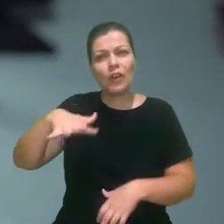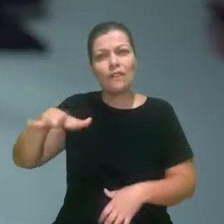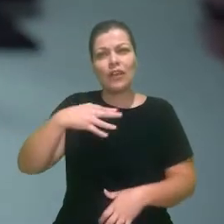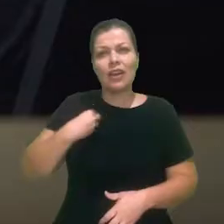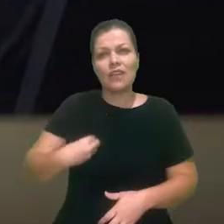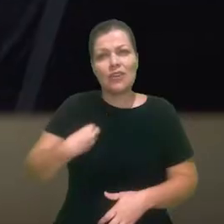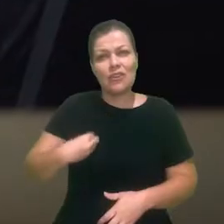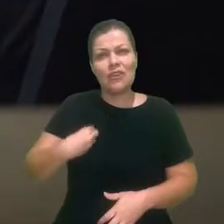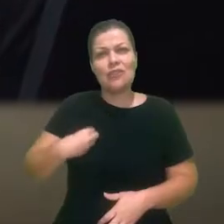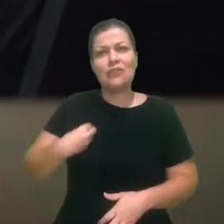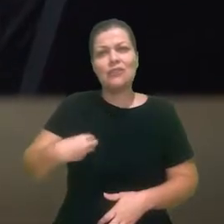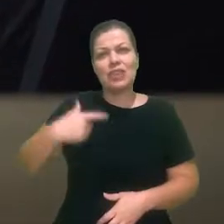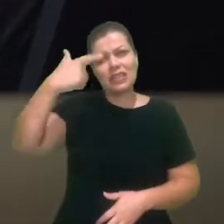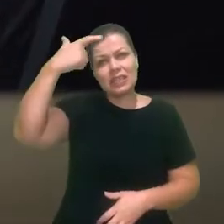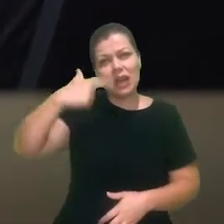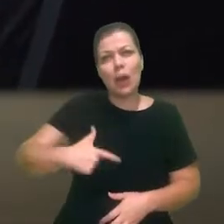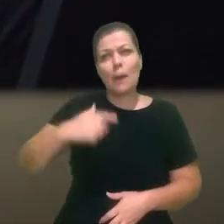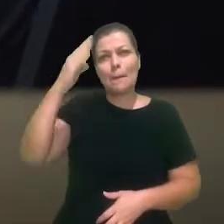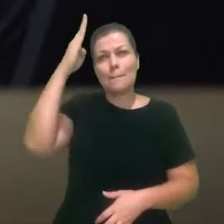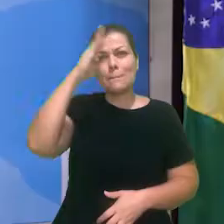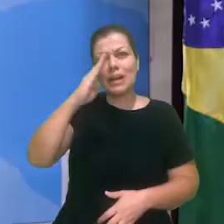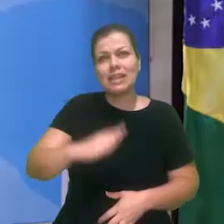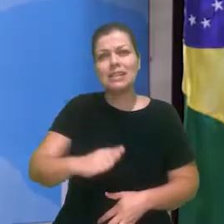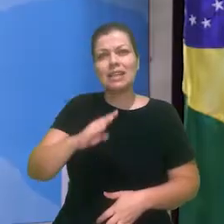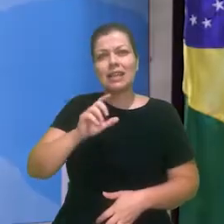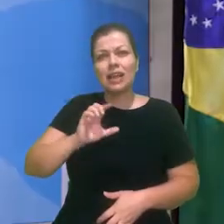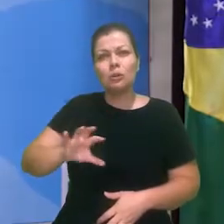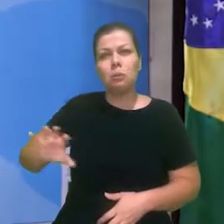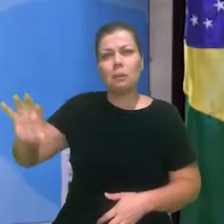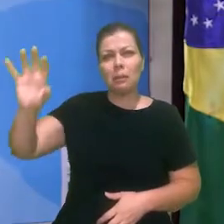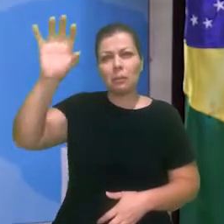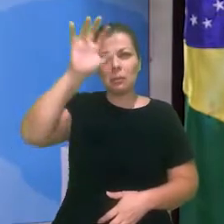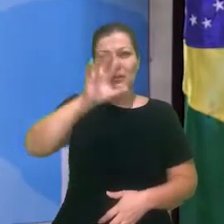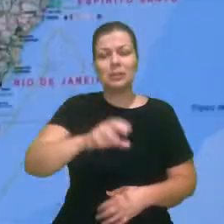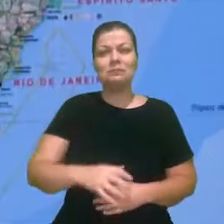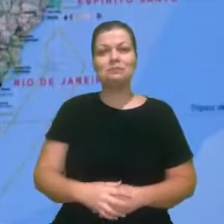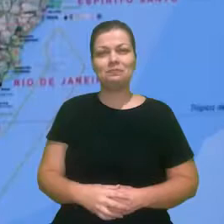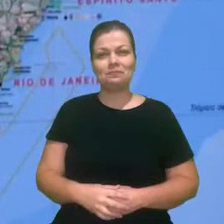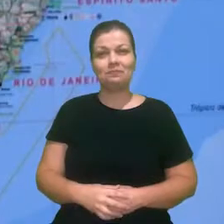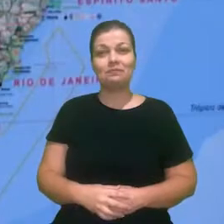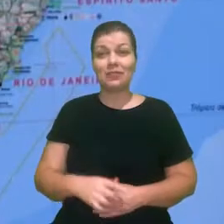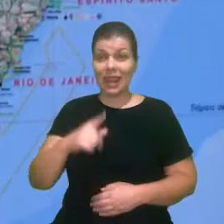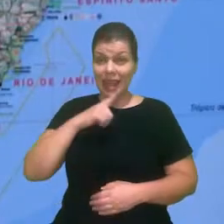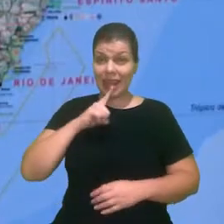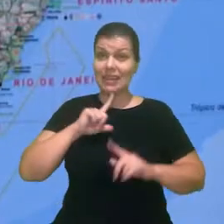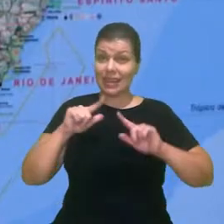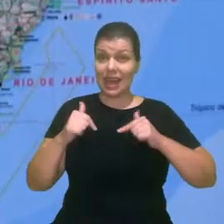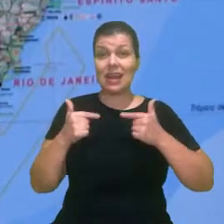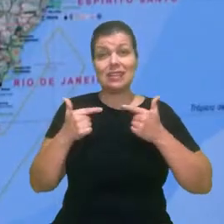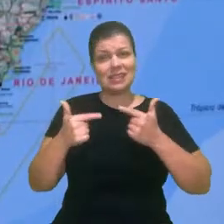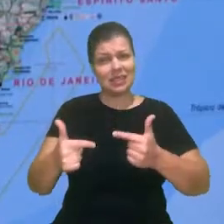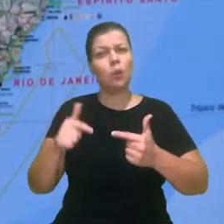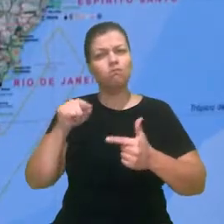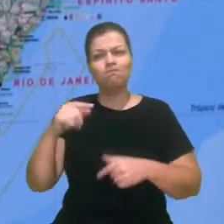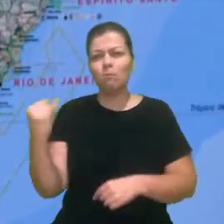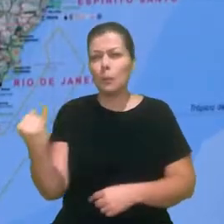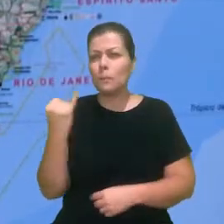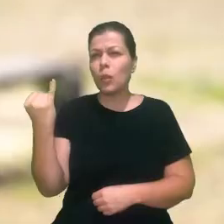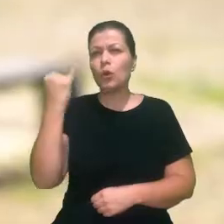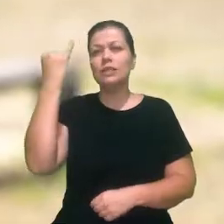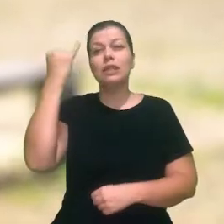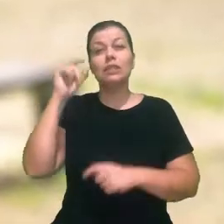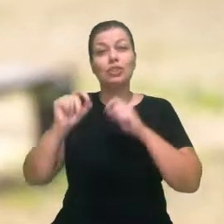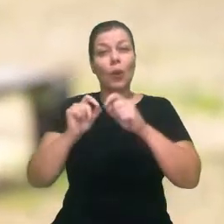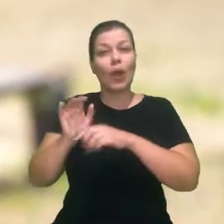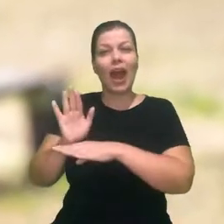e a vida e a integridade dos brasileiros espalhados por todo o território nacional. Nós temos uma ação que considero única,